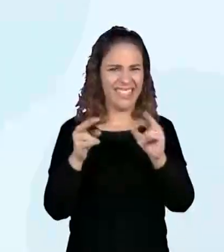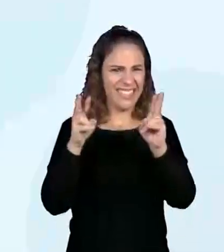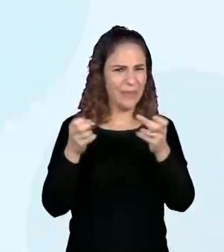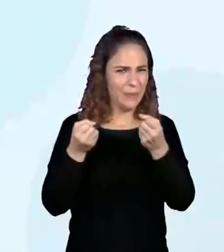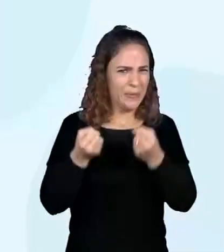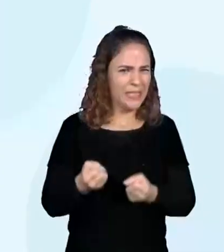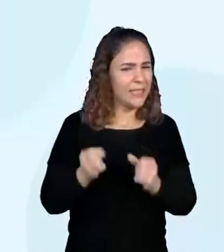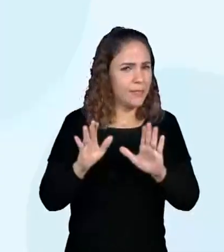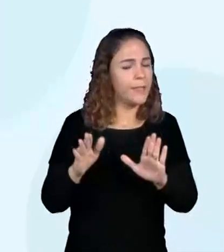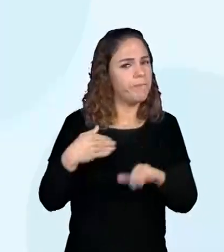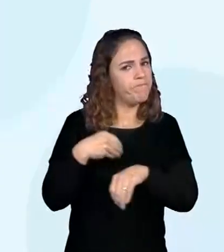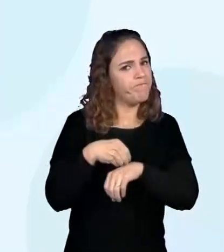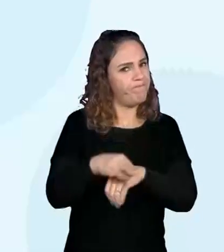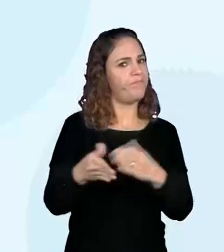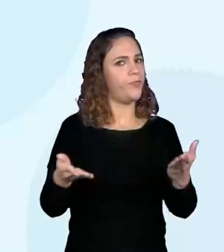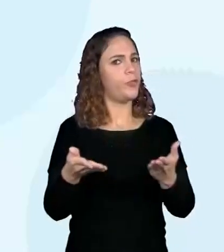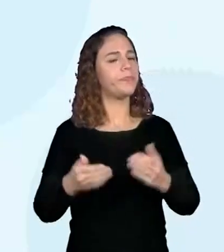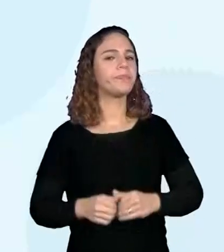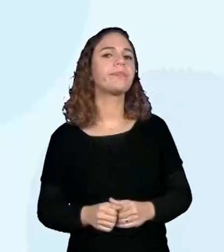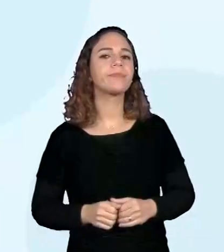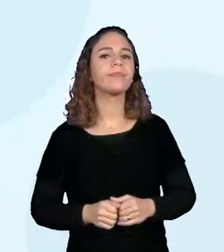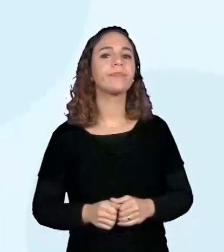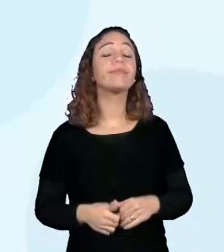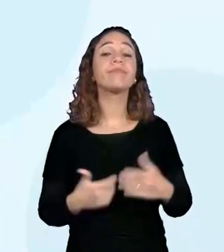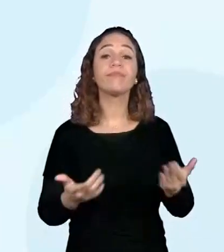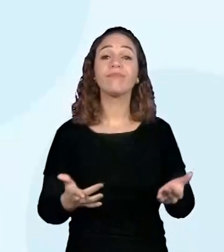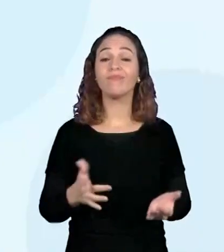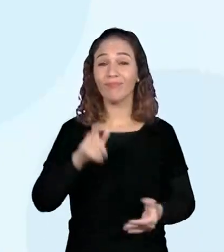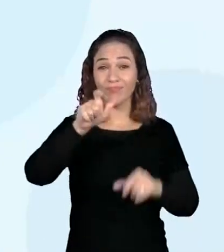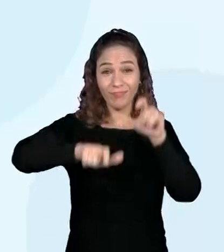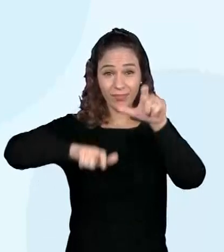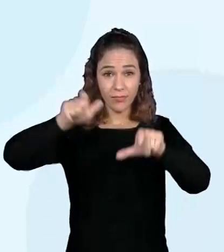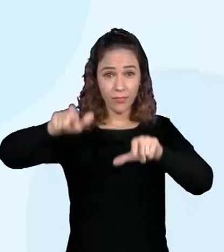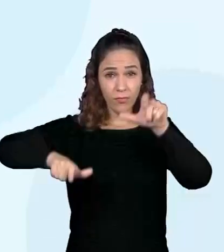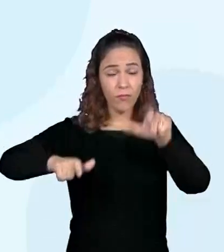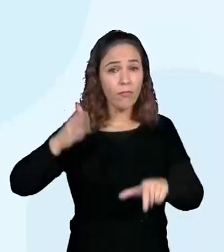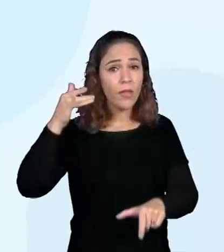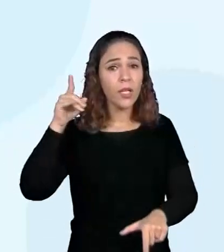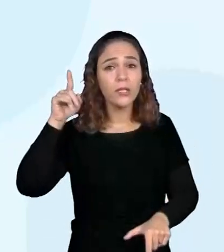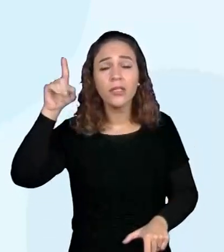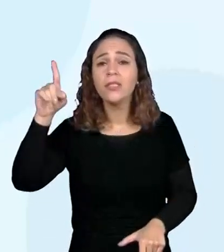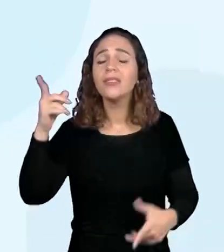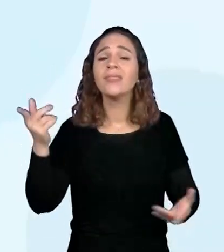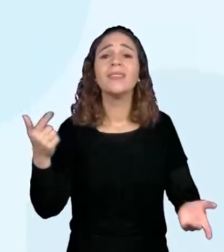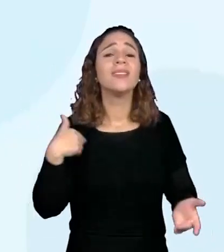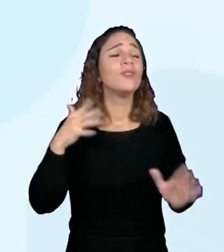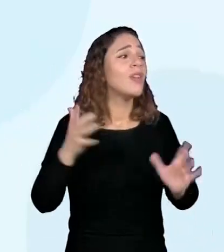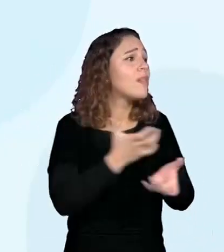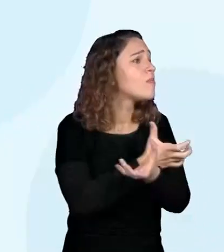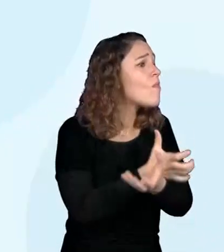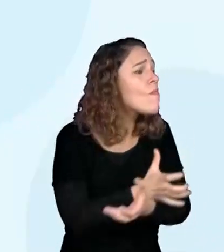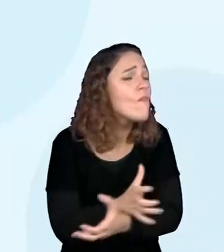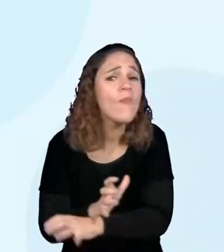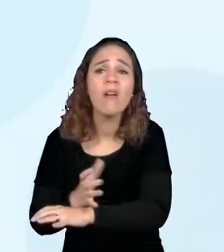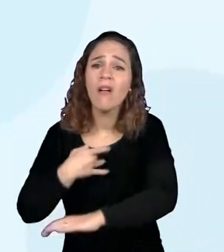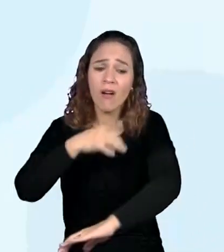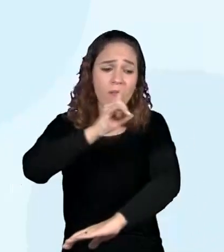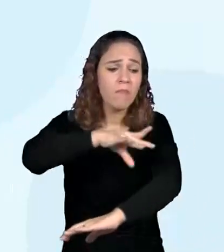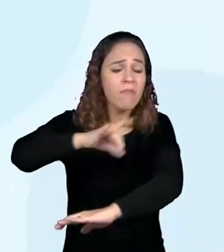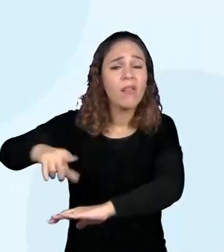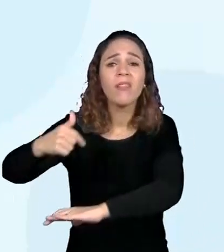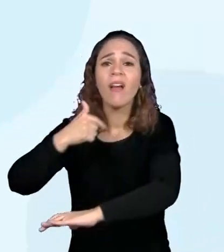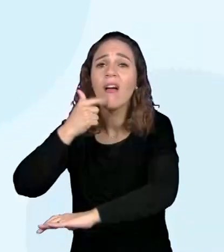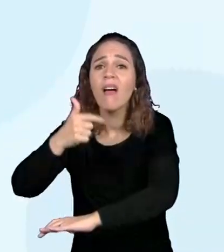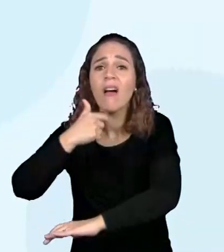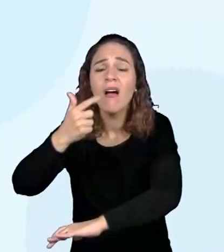Muito bem, pessoal. Os sertanejos, que já não suportavam a seca, passavam a